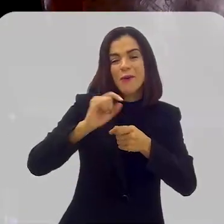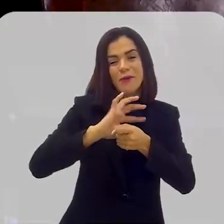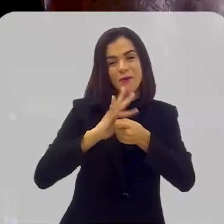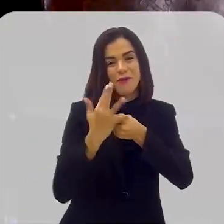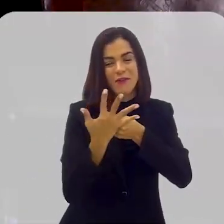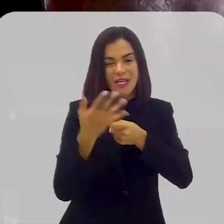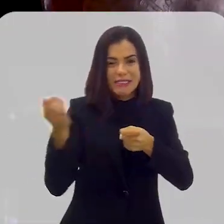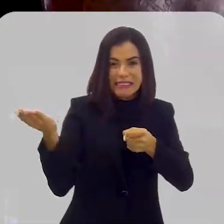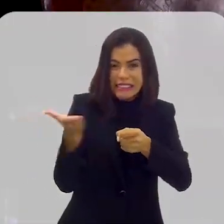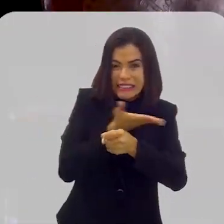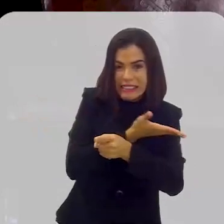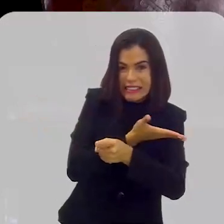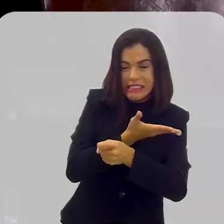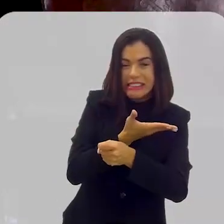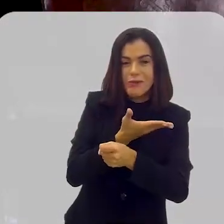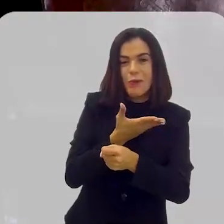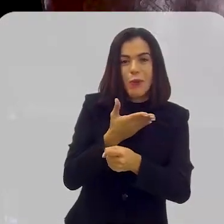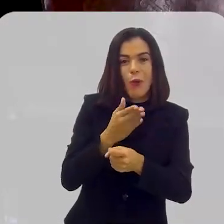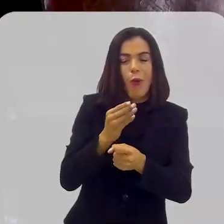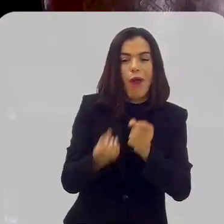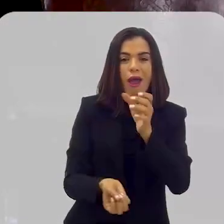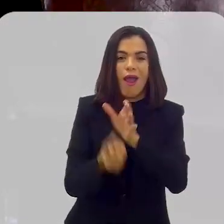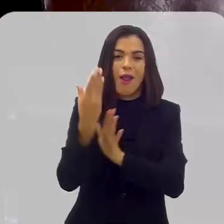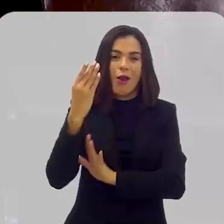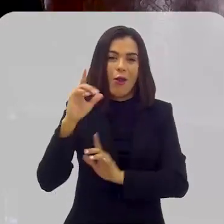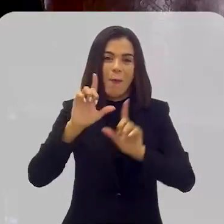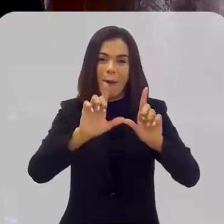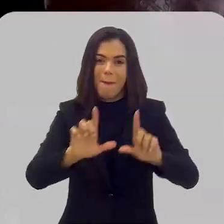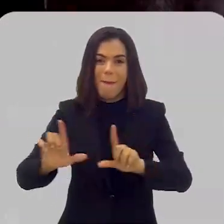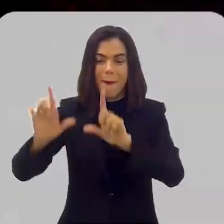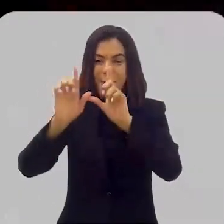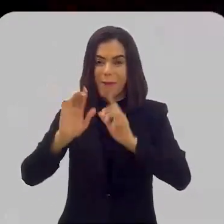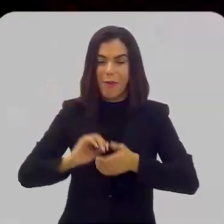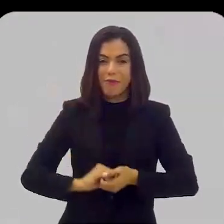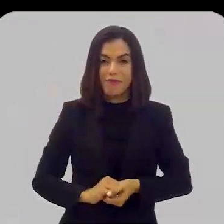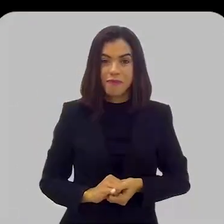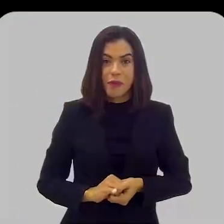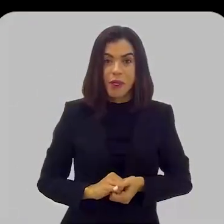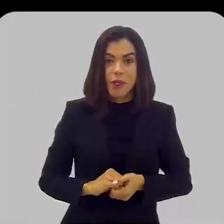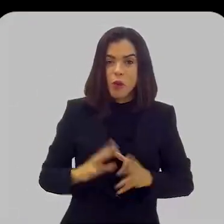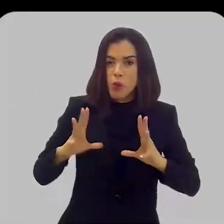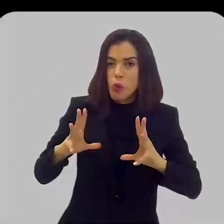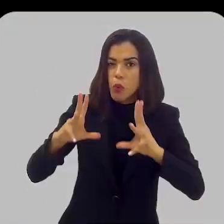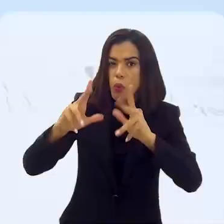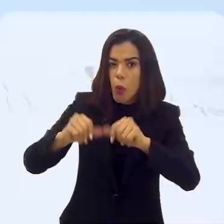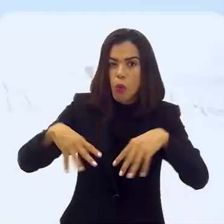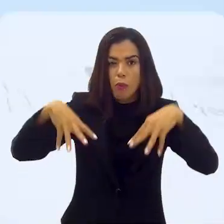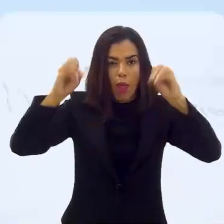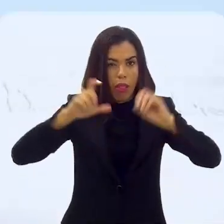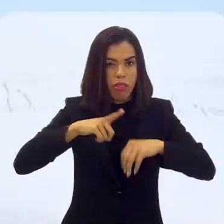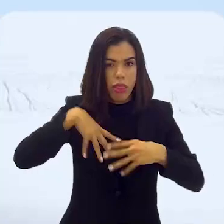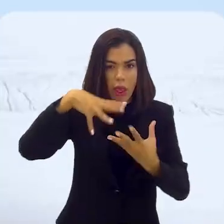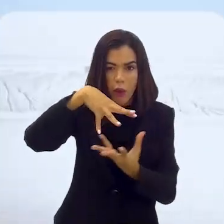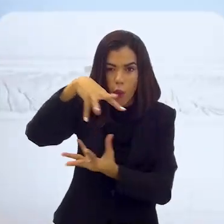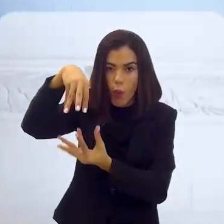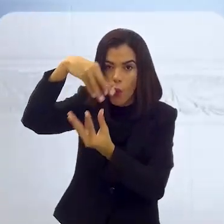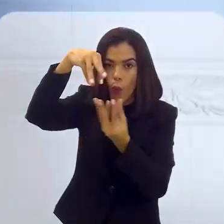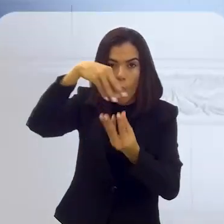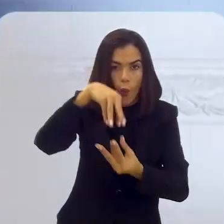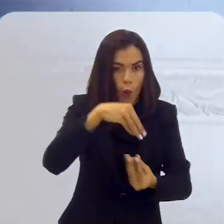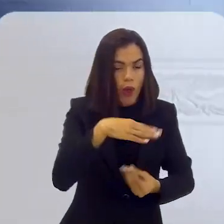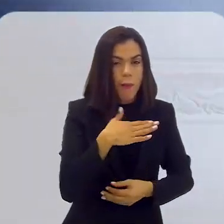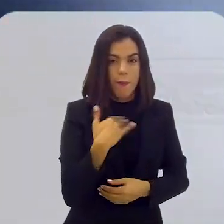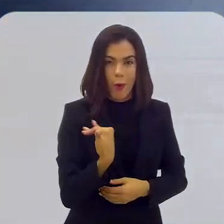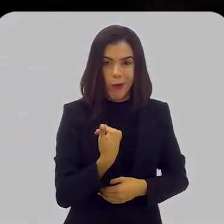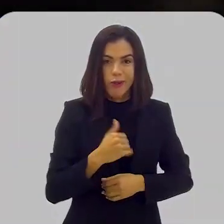símbolos parecidos, então tem essa confusão. Reza a lenda que todo palácio que se preze tem assombração